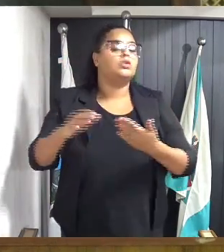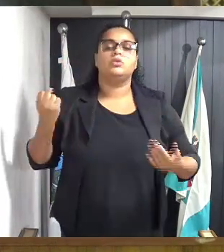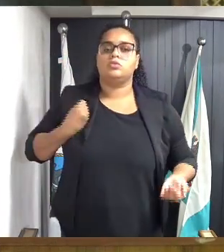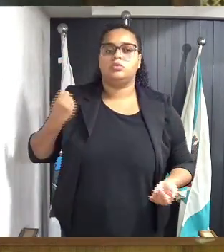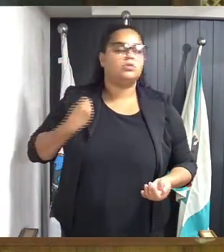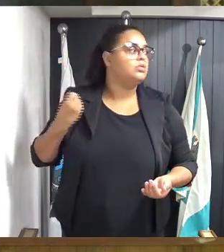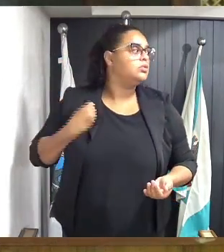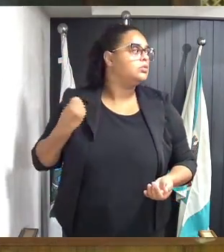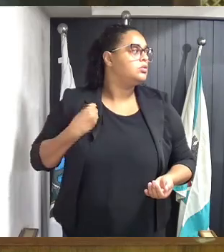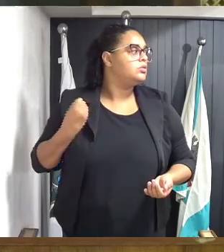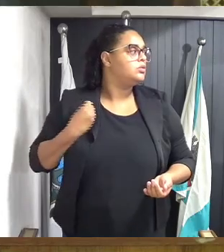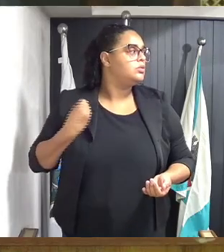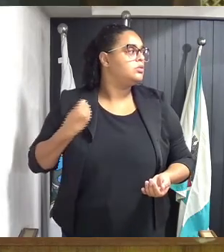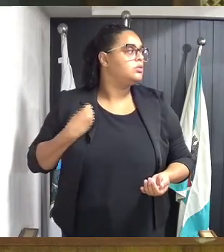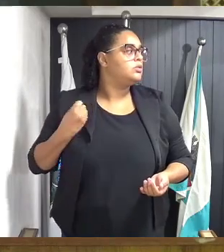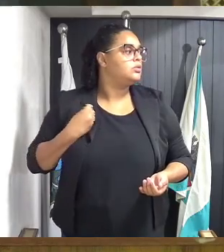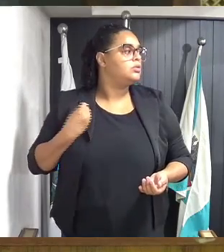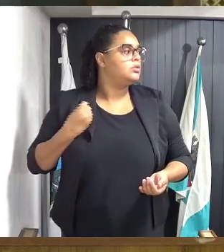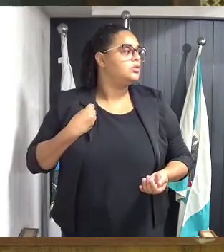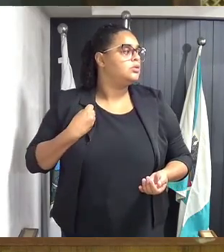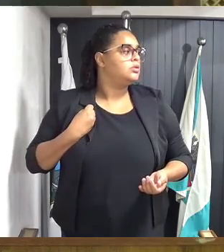legal,